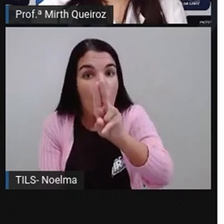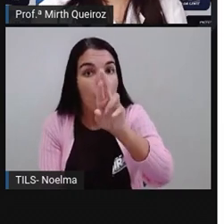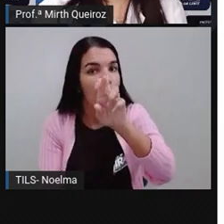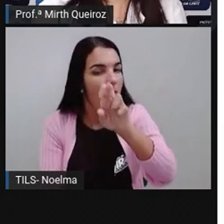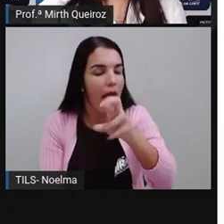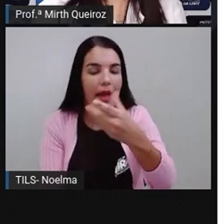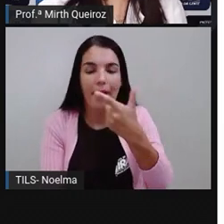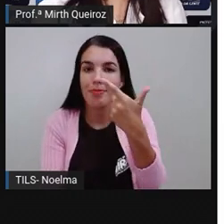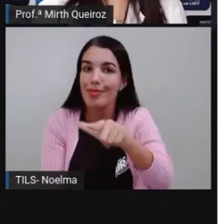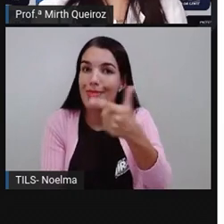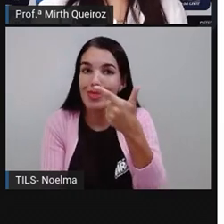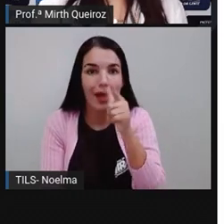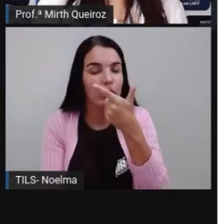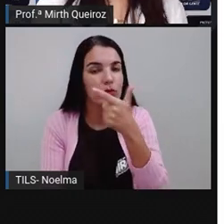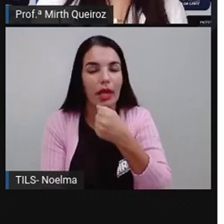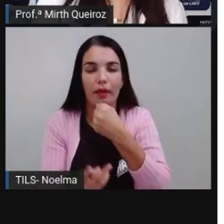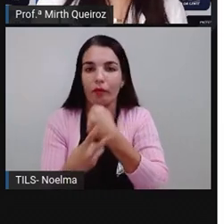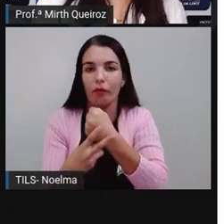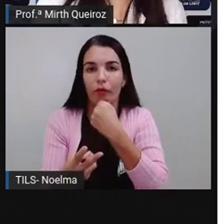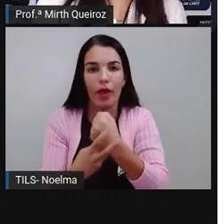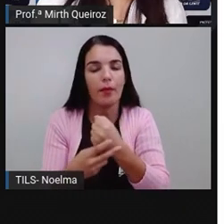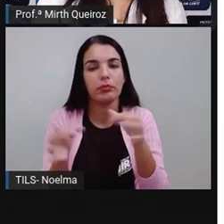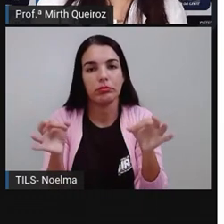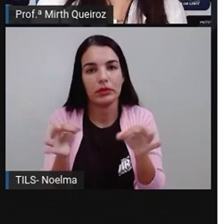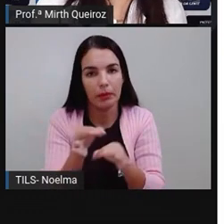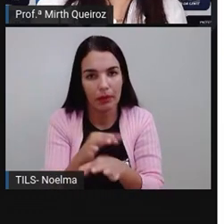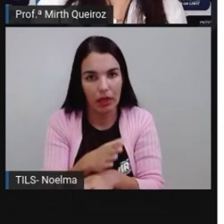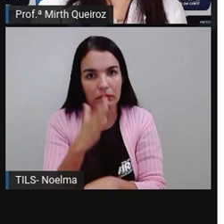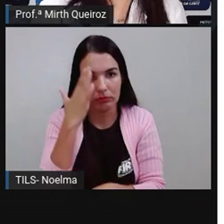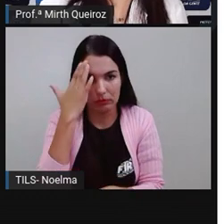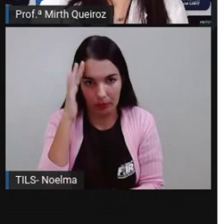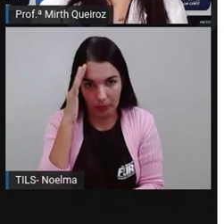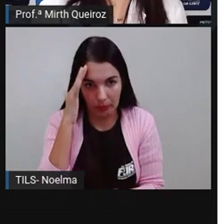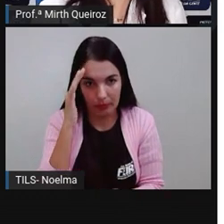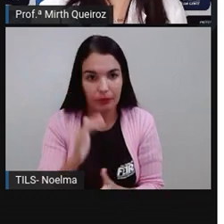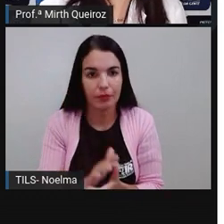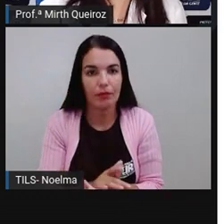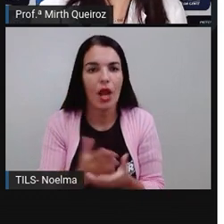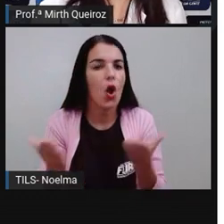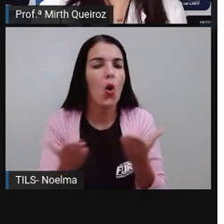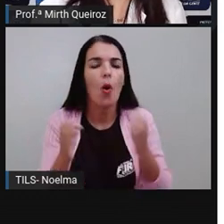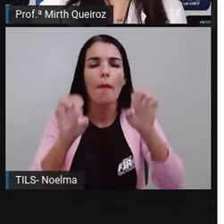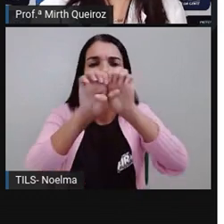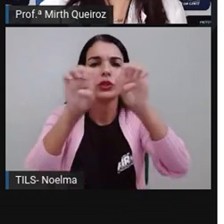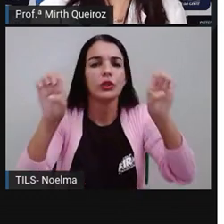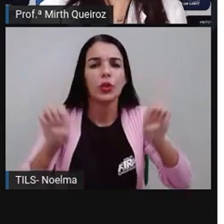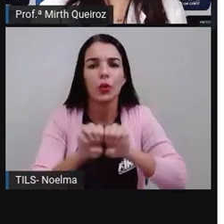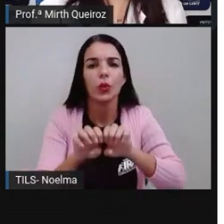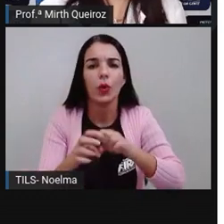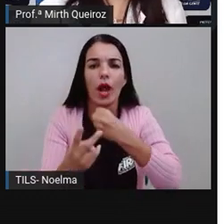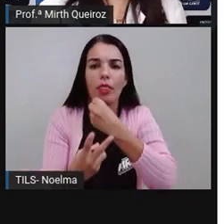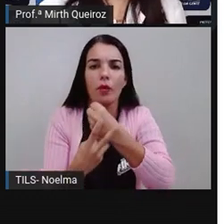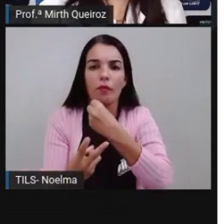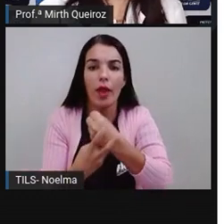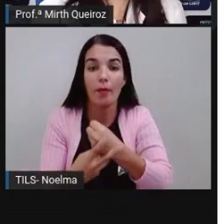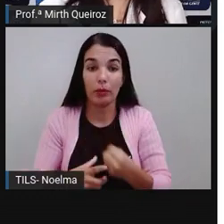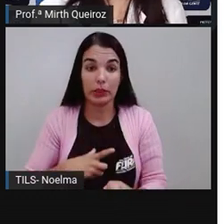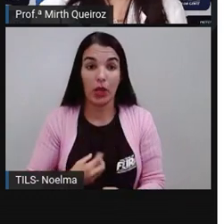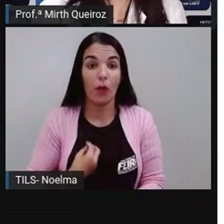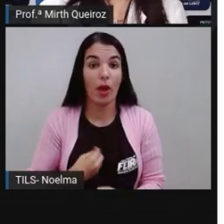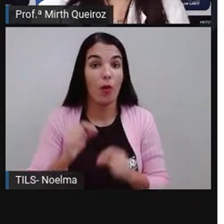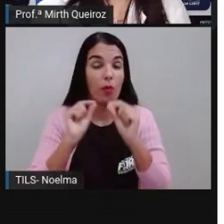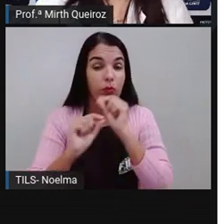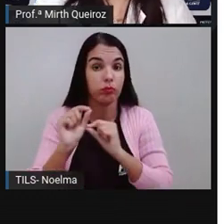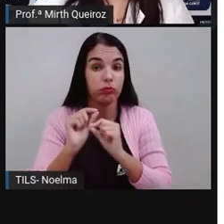Não existe verbos terminados em UR. A estrutura dos verbos, ele consiste em um